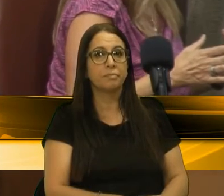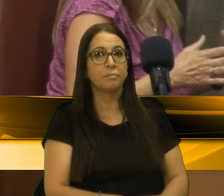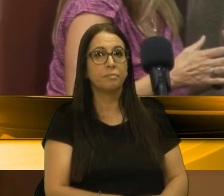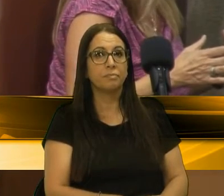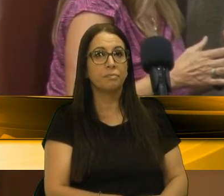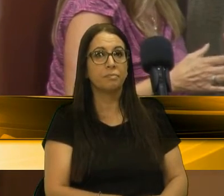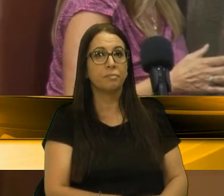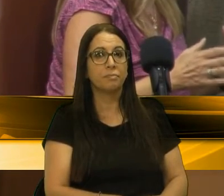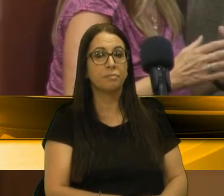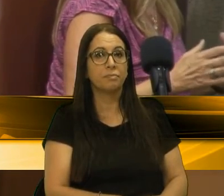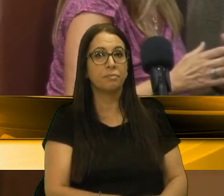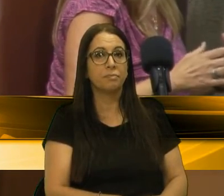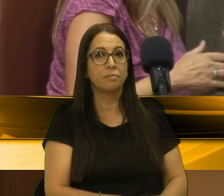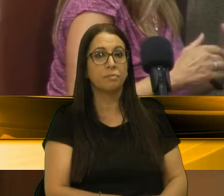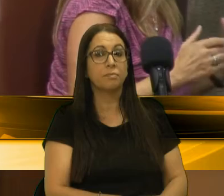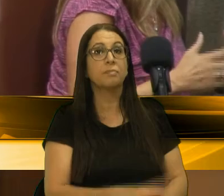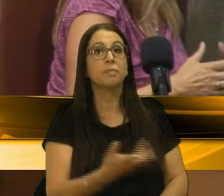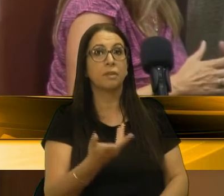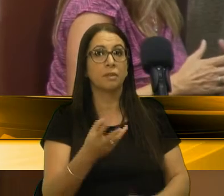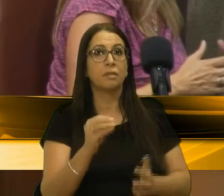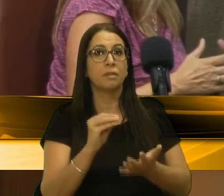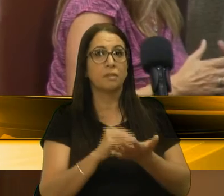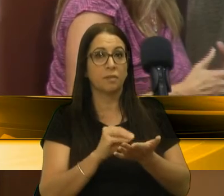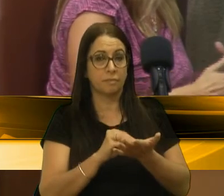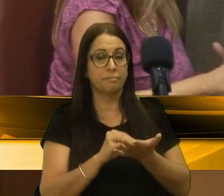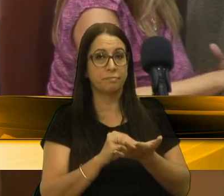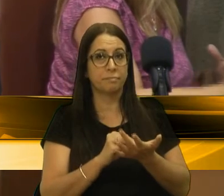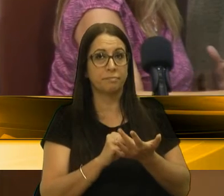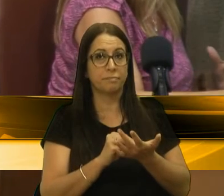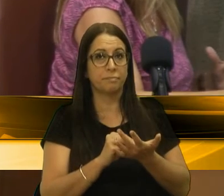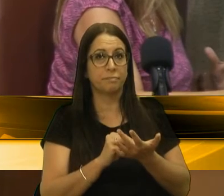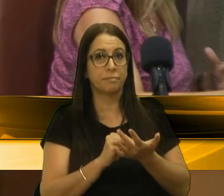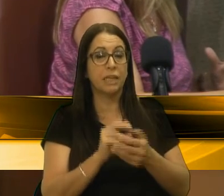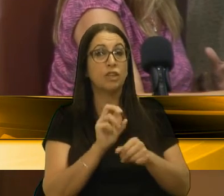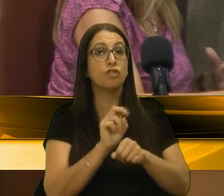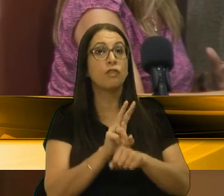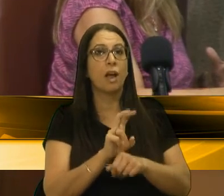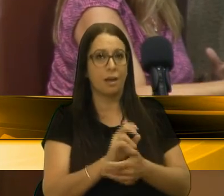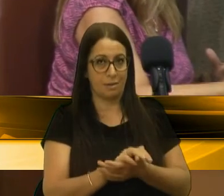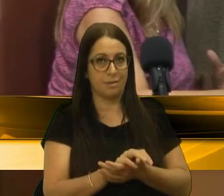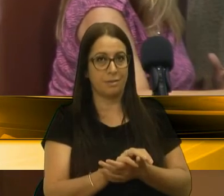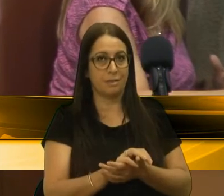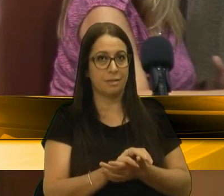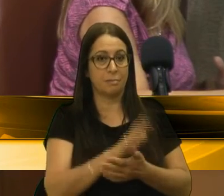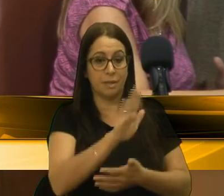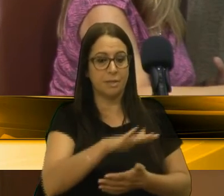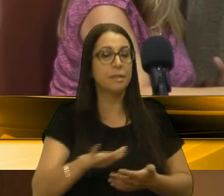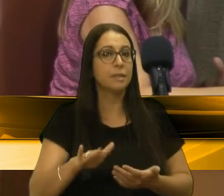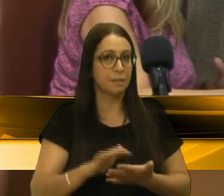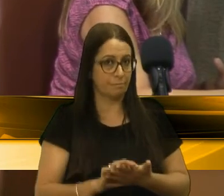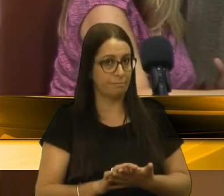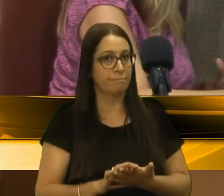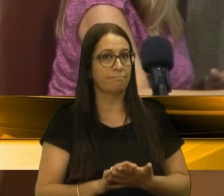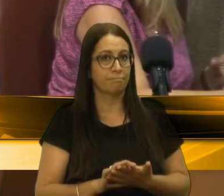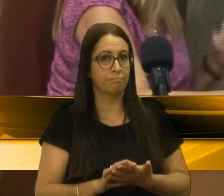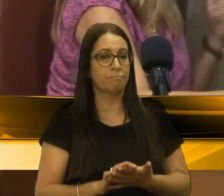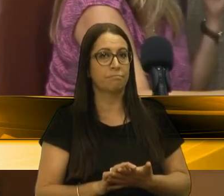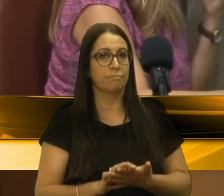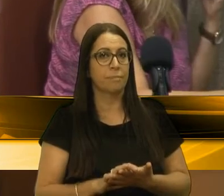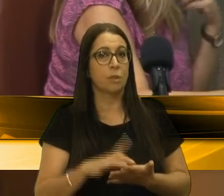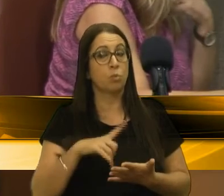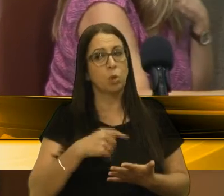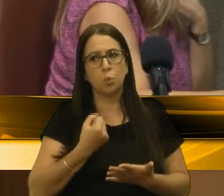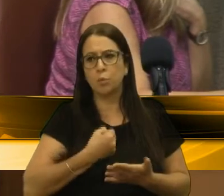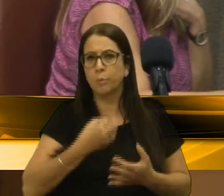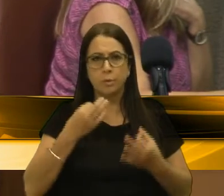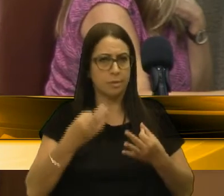sentido devido à falta de vagas para essas crianças. Eu não tenho um número